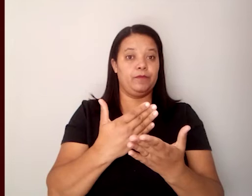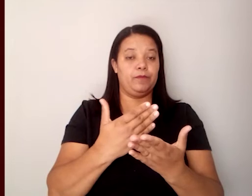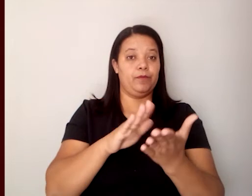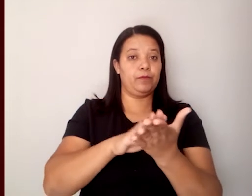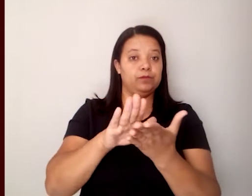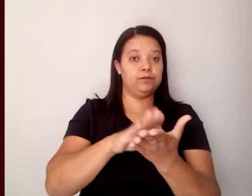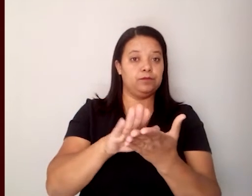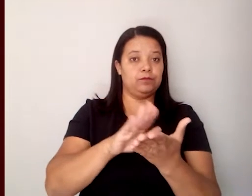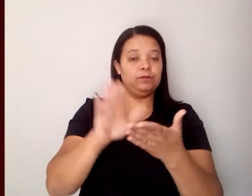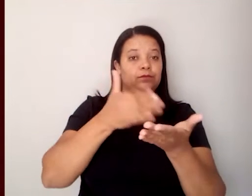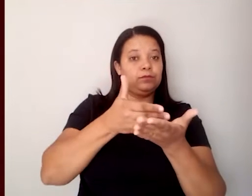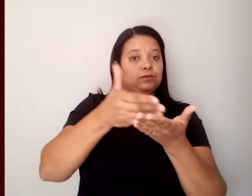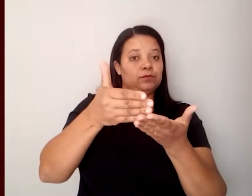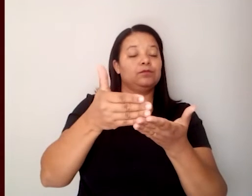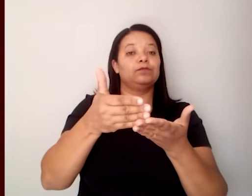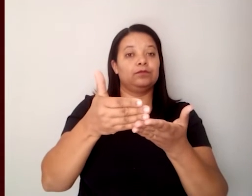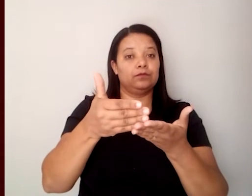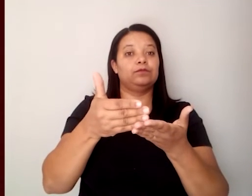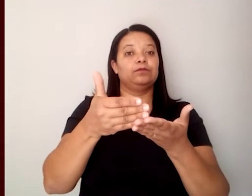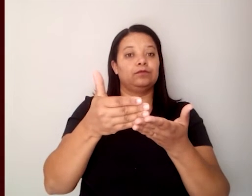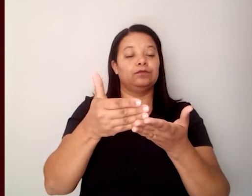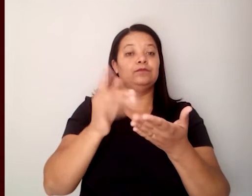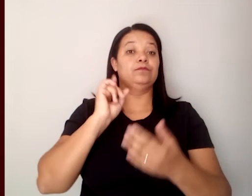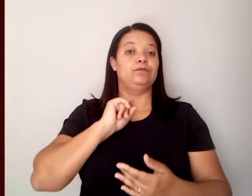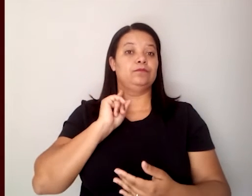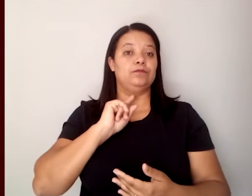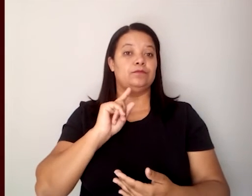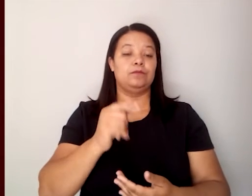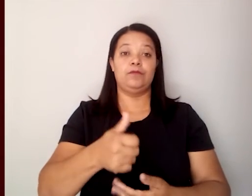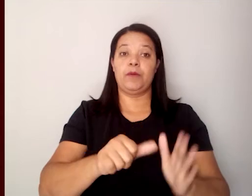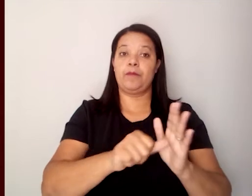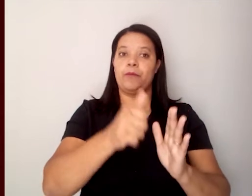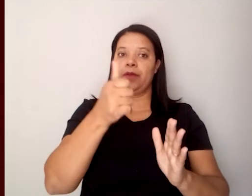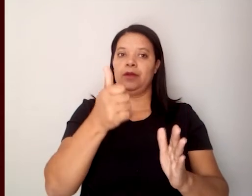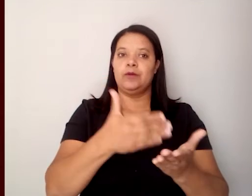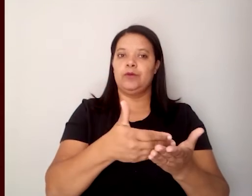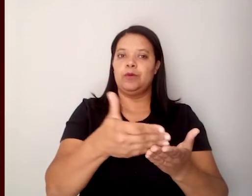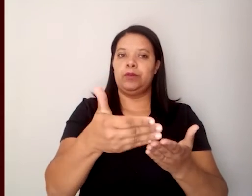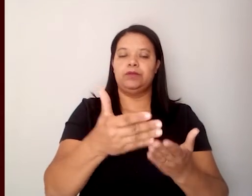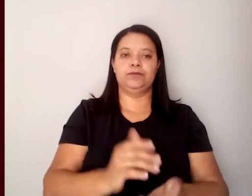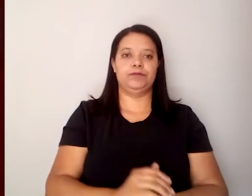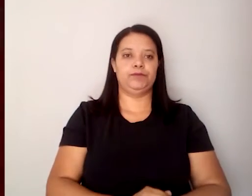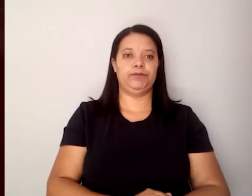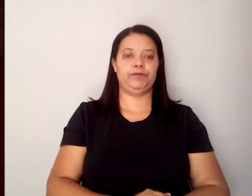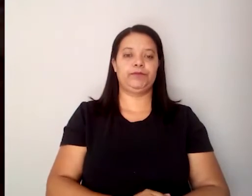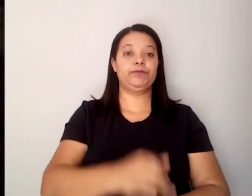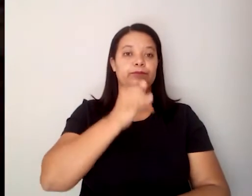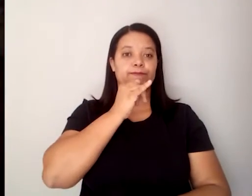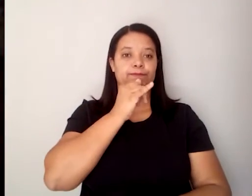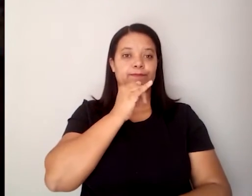processo de formação dos professores indígenas de Minas Gerais. São alguns exemplos, né?